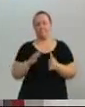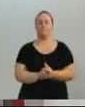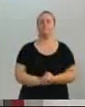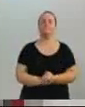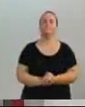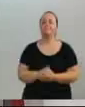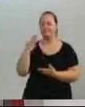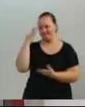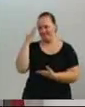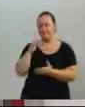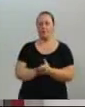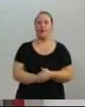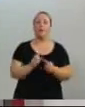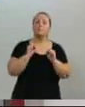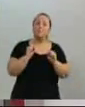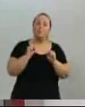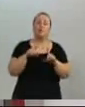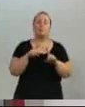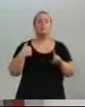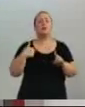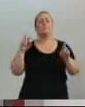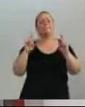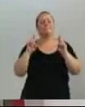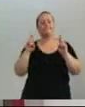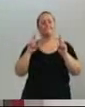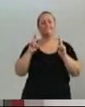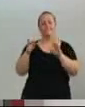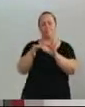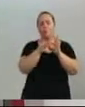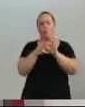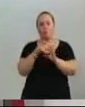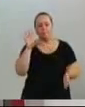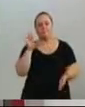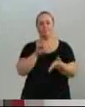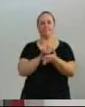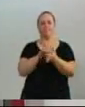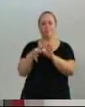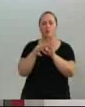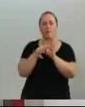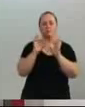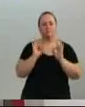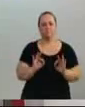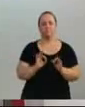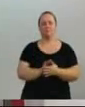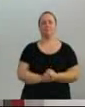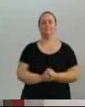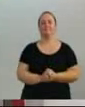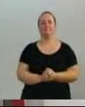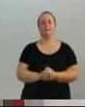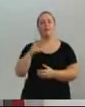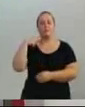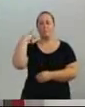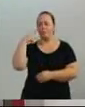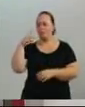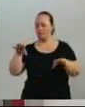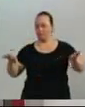aposto que faça uma aliança política de fato. Aposto que faça uma aliança política e que essa aliança política ajude a